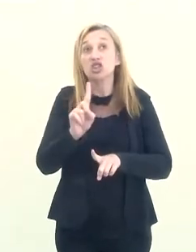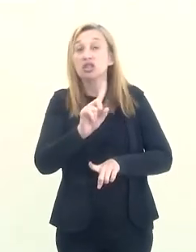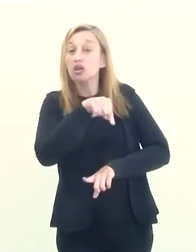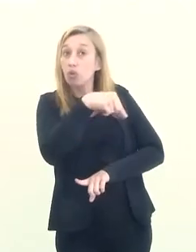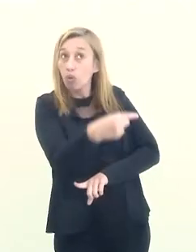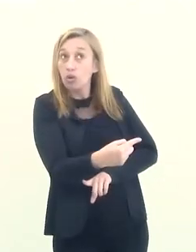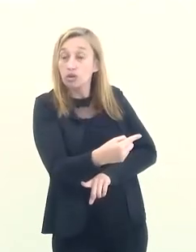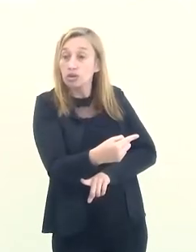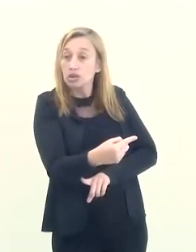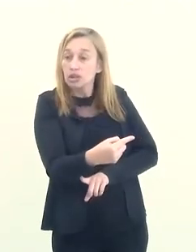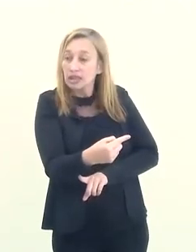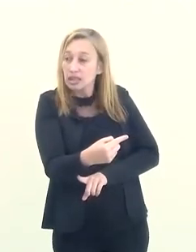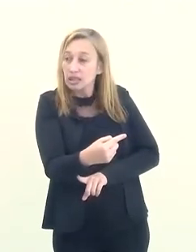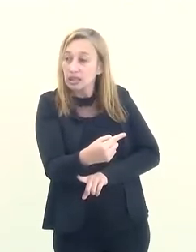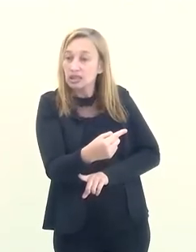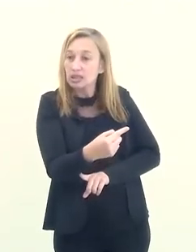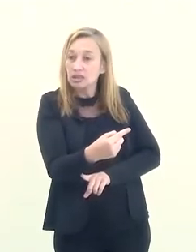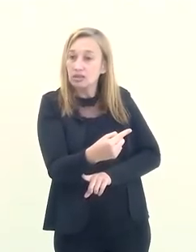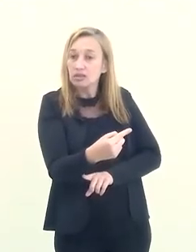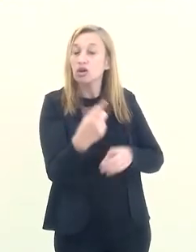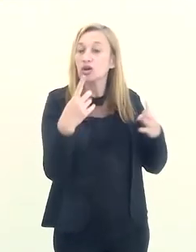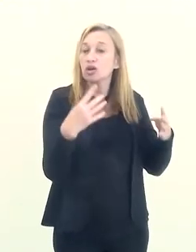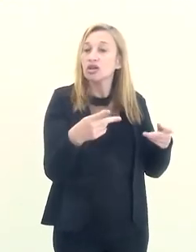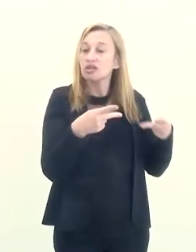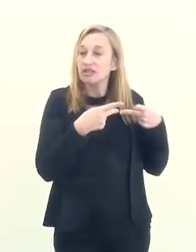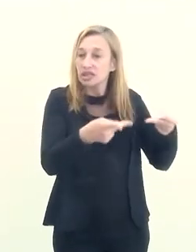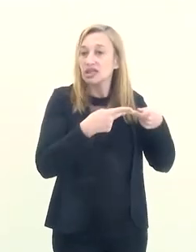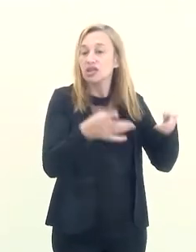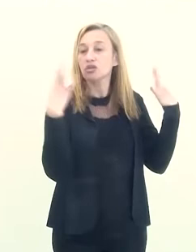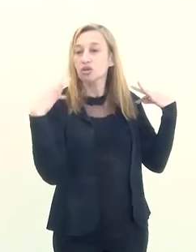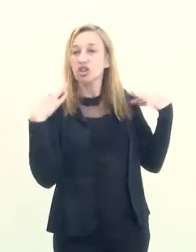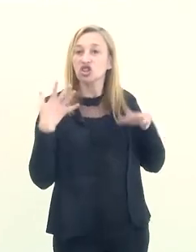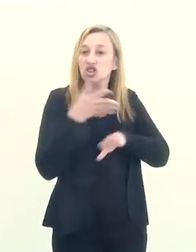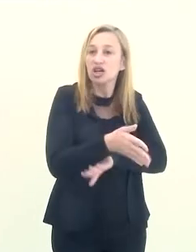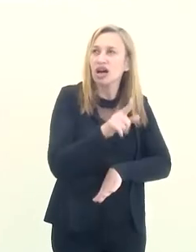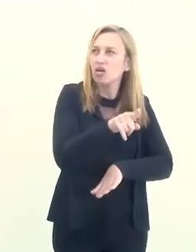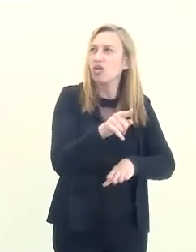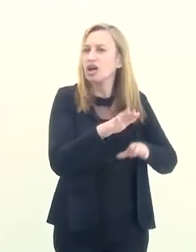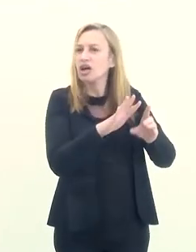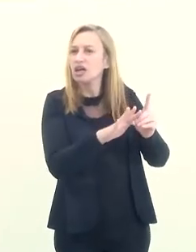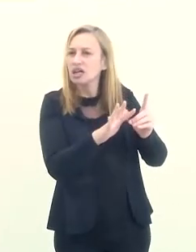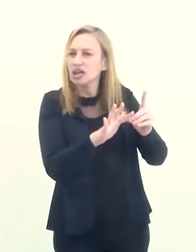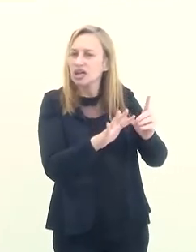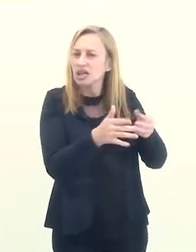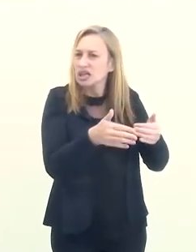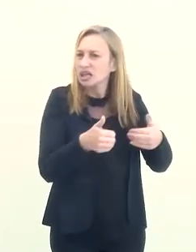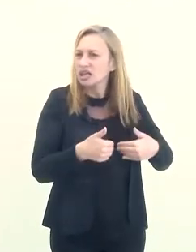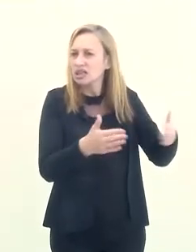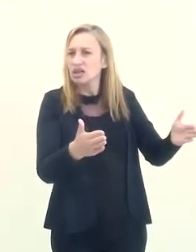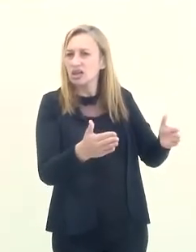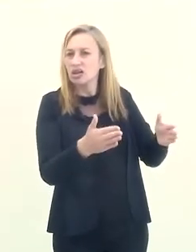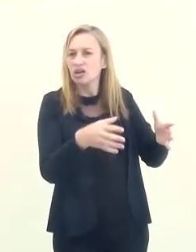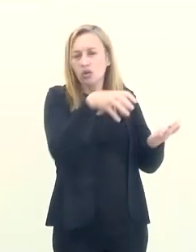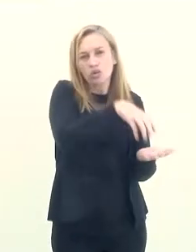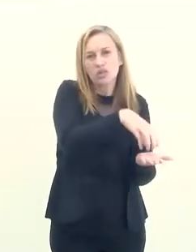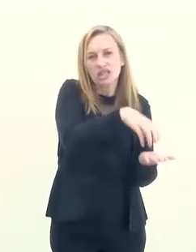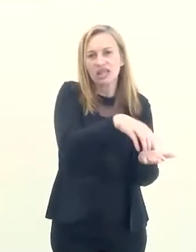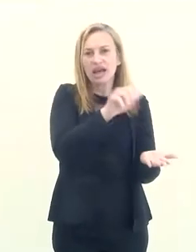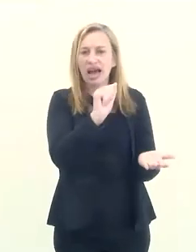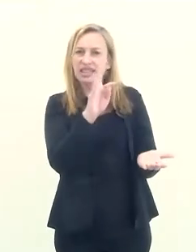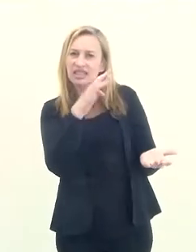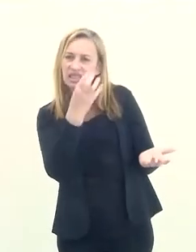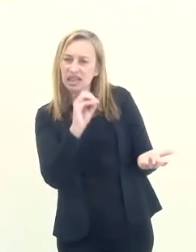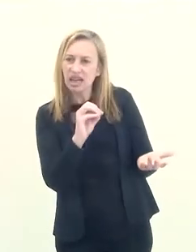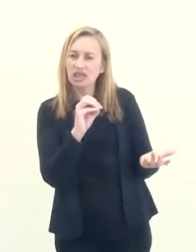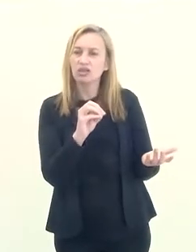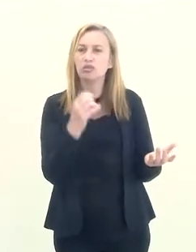atrações chegando. Agora foi inaugurado um centro de artesanato importante, a Maria